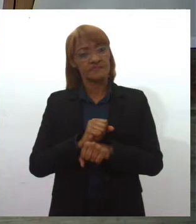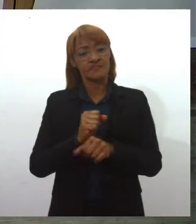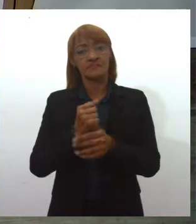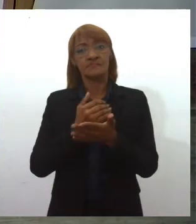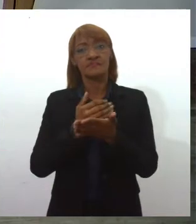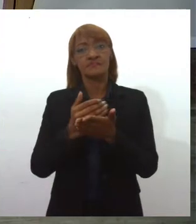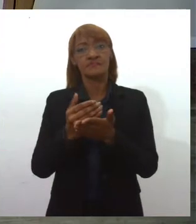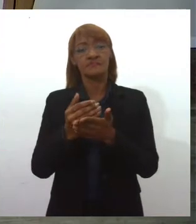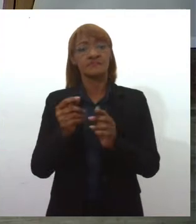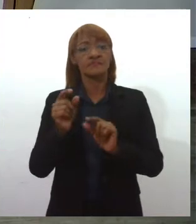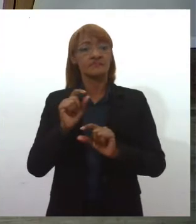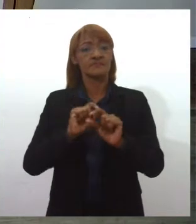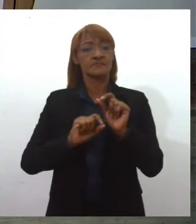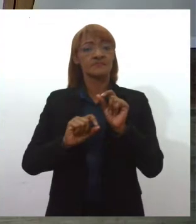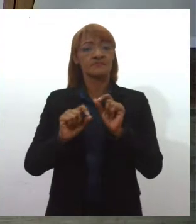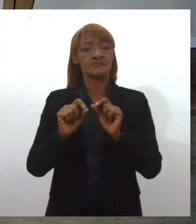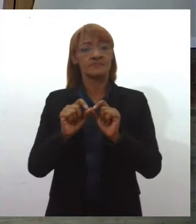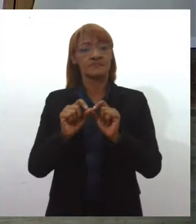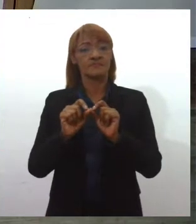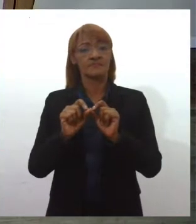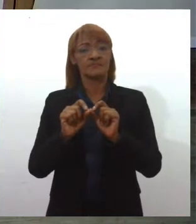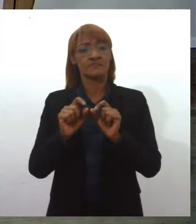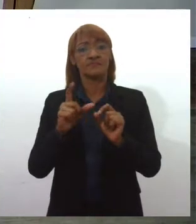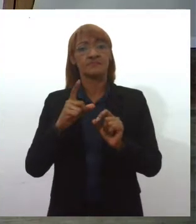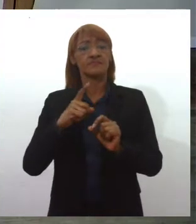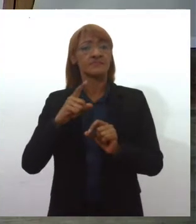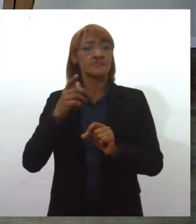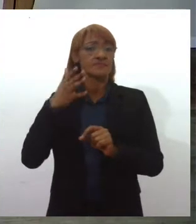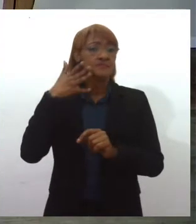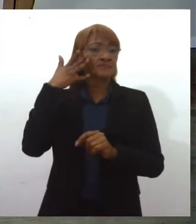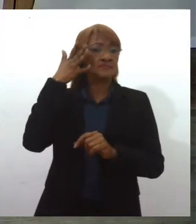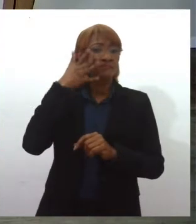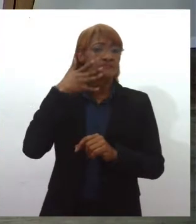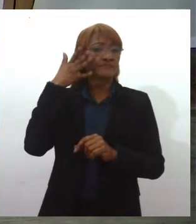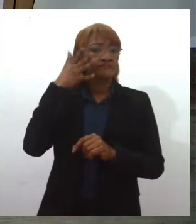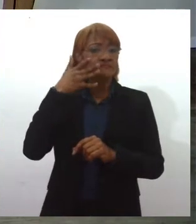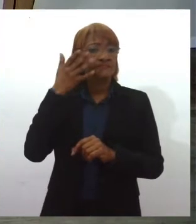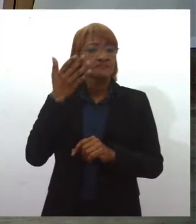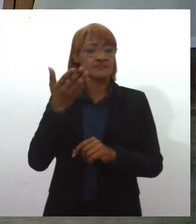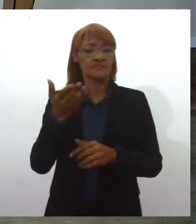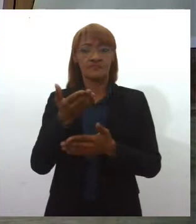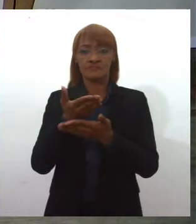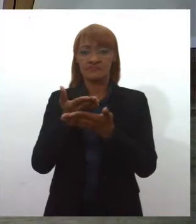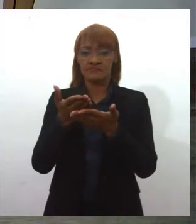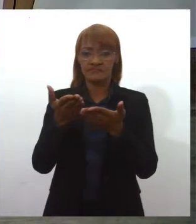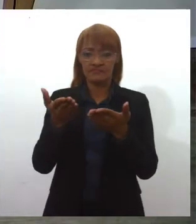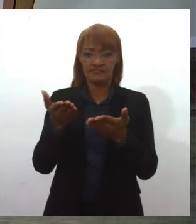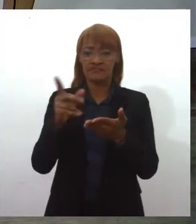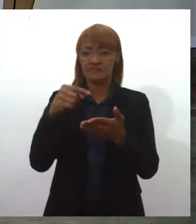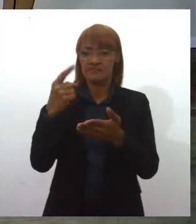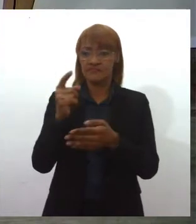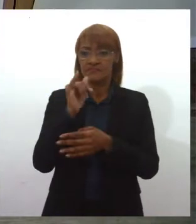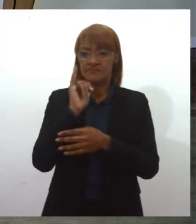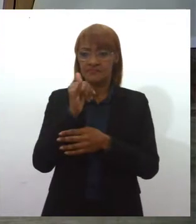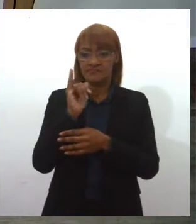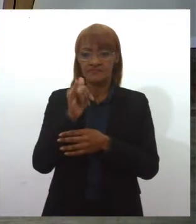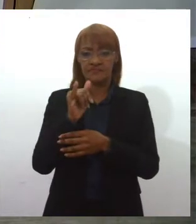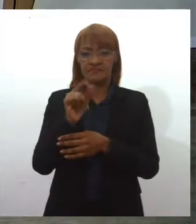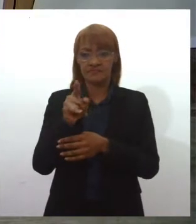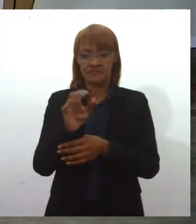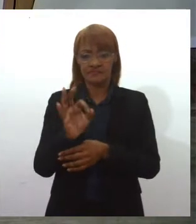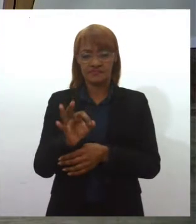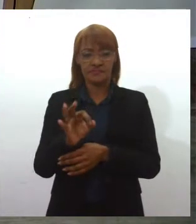parlamentar com um trecho aqui de um discurso de Antonieta para que você depois pudesse comentar para a gente, né?